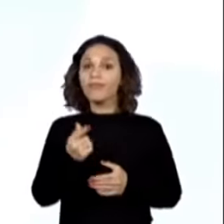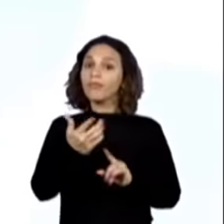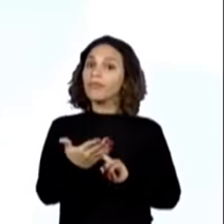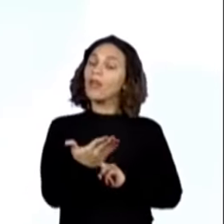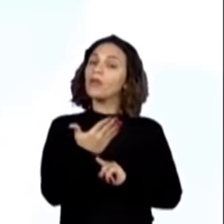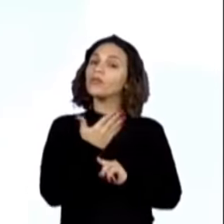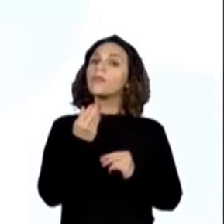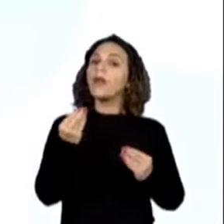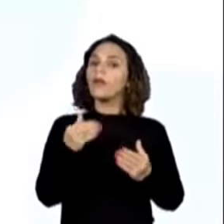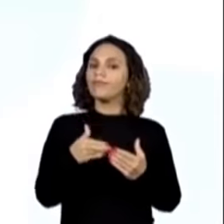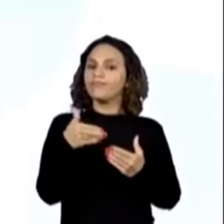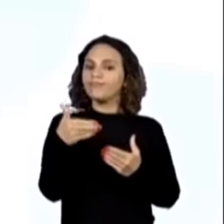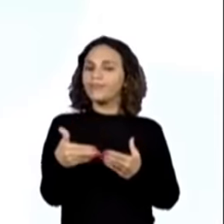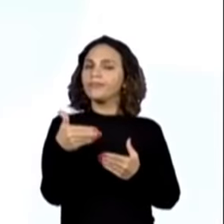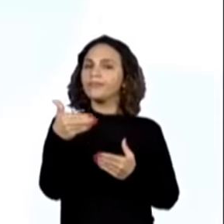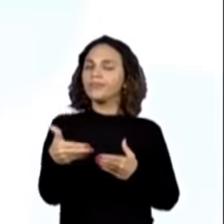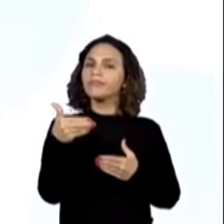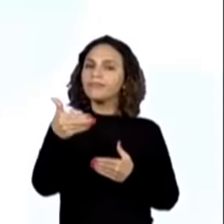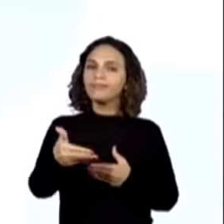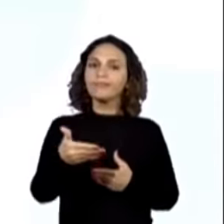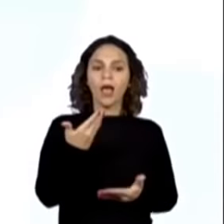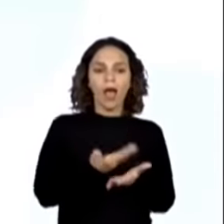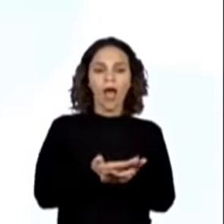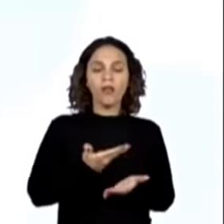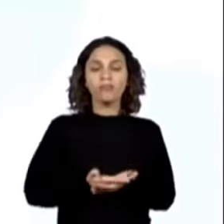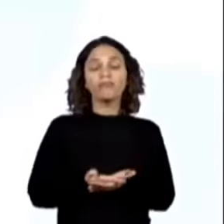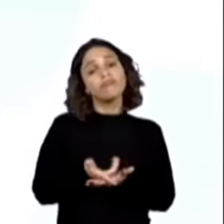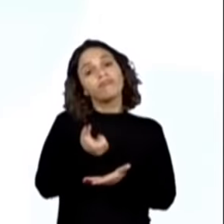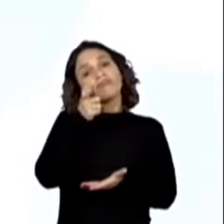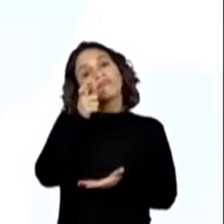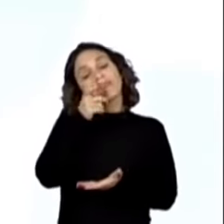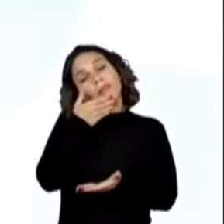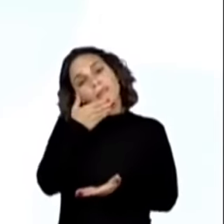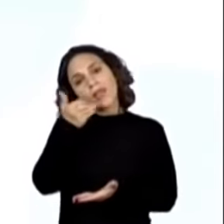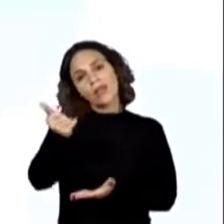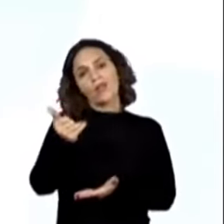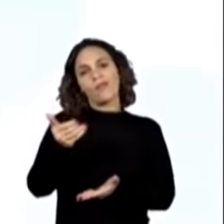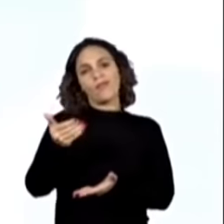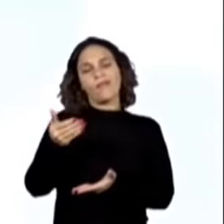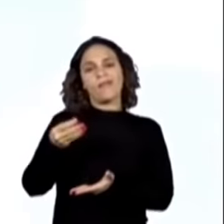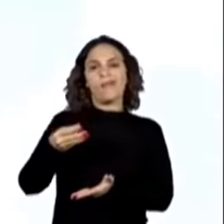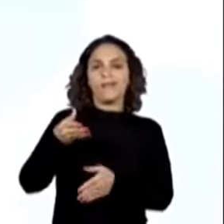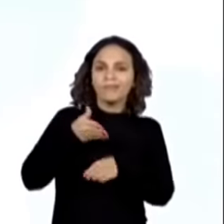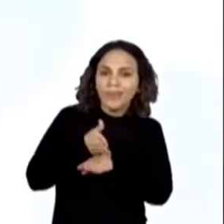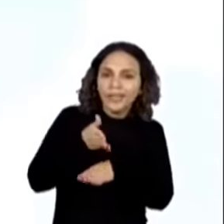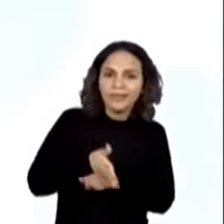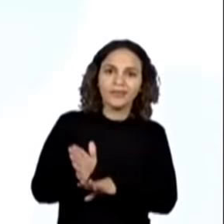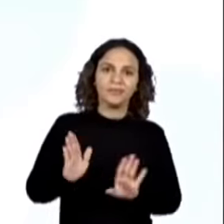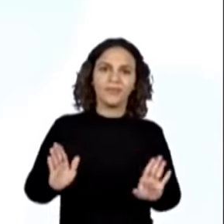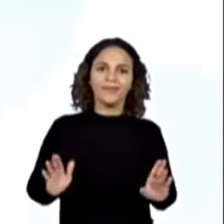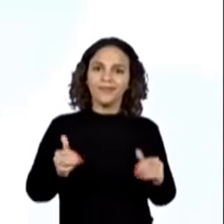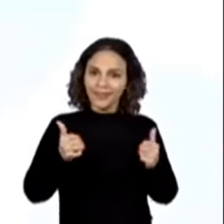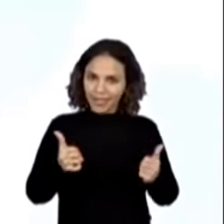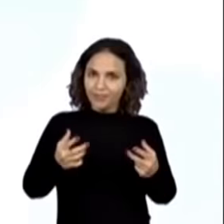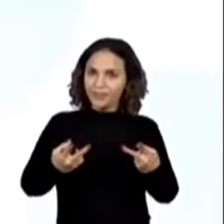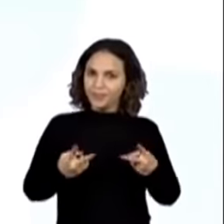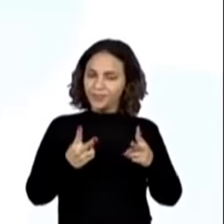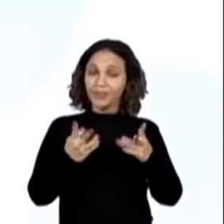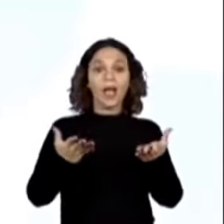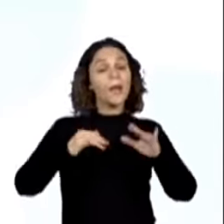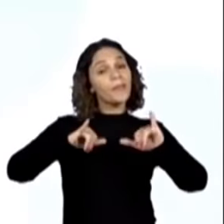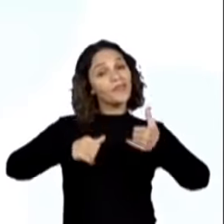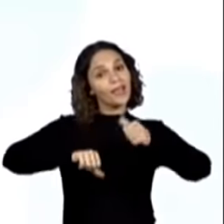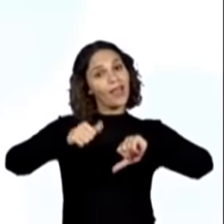ajudará a participar melhor das próximas aulas sobre esse assunto. É a nossa continuação. A